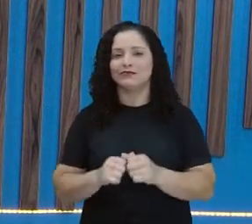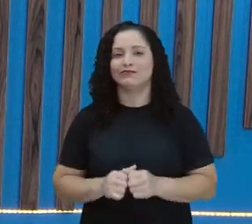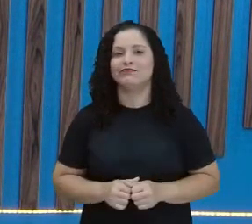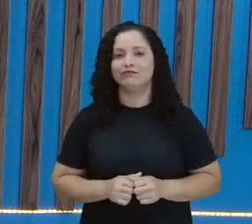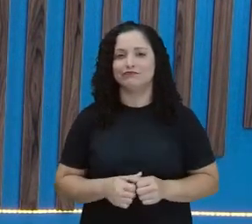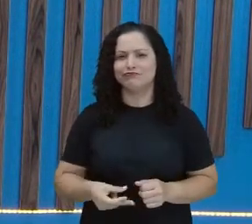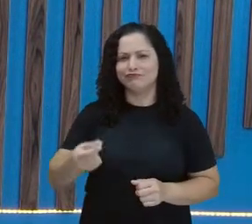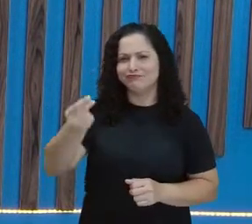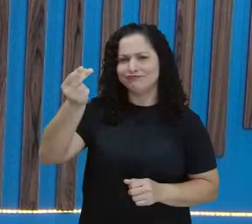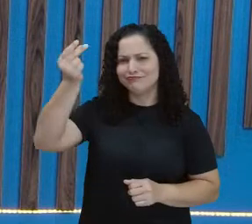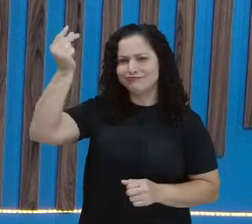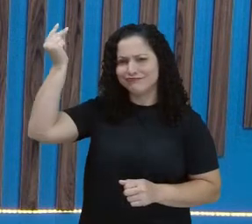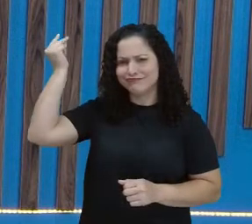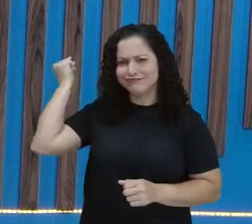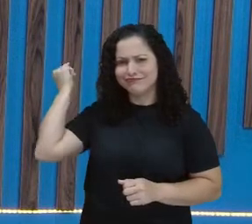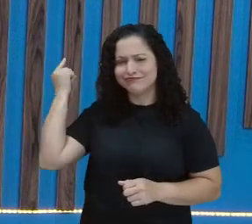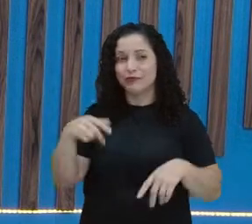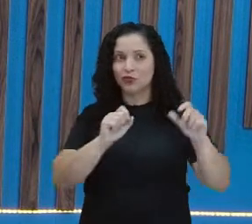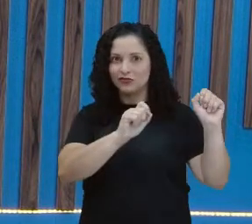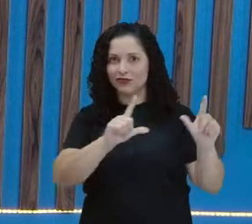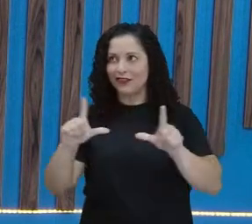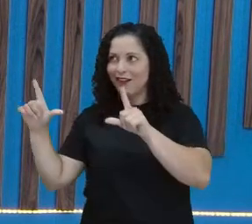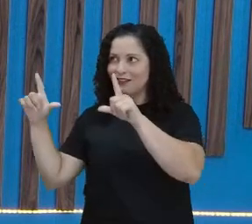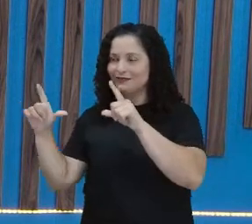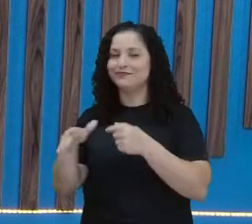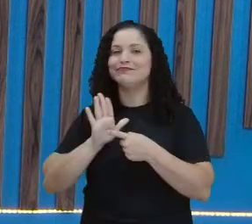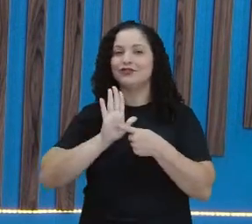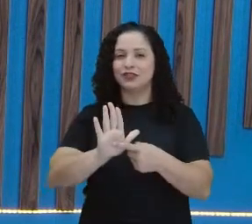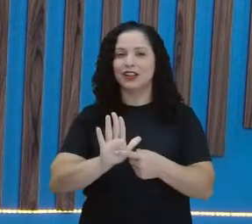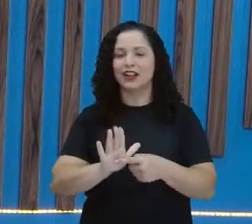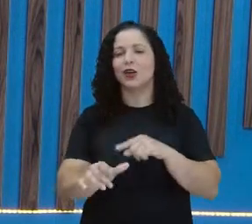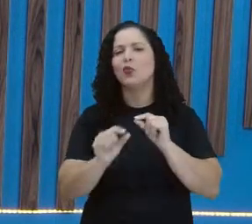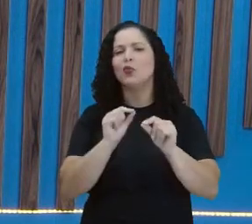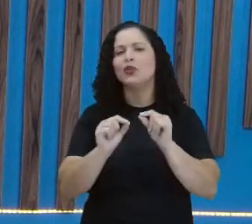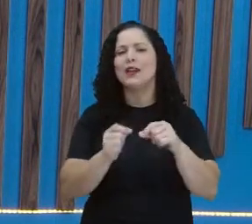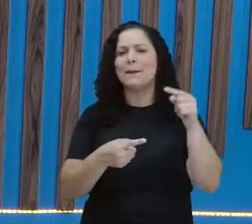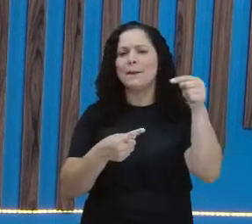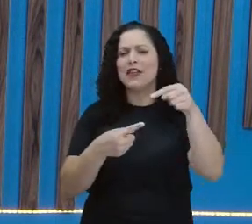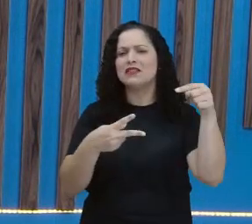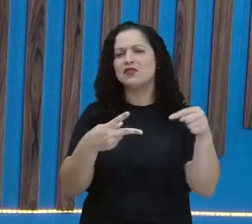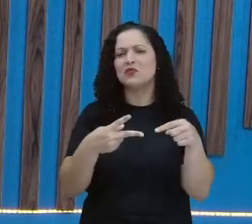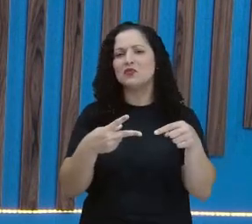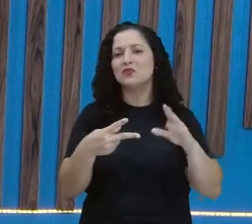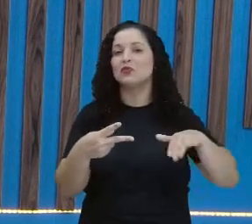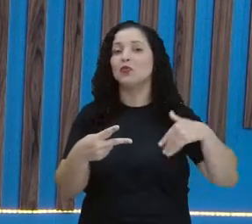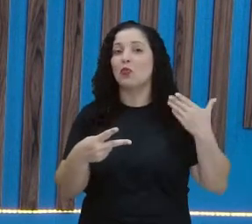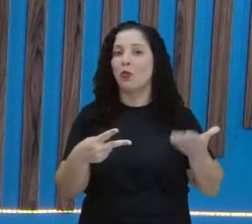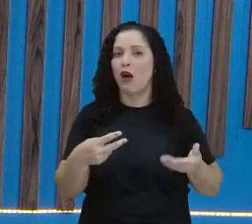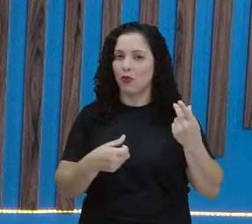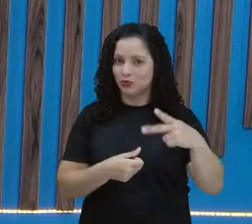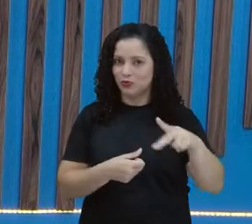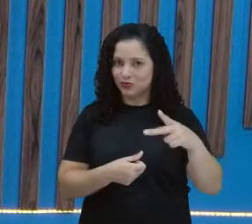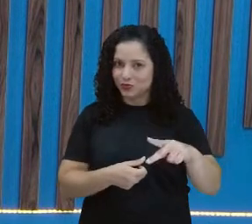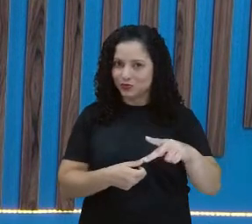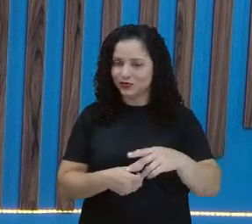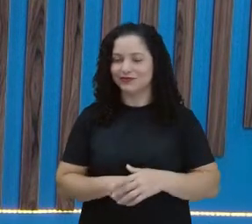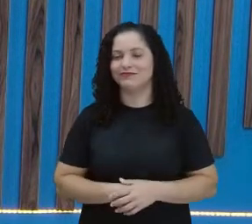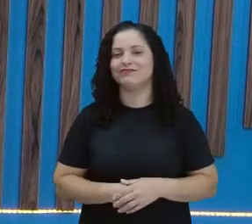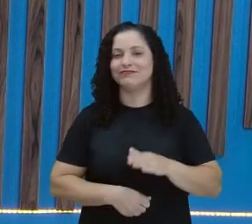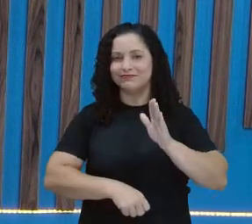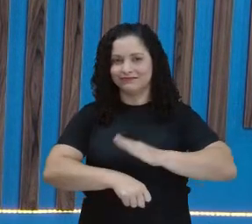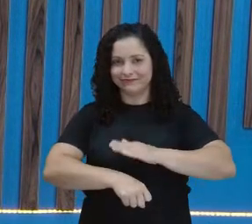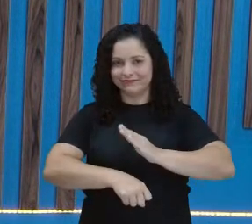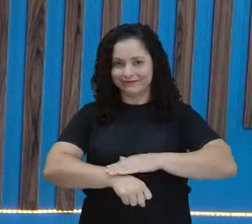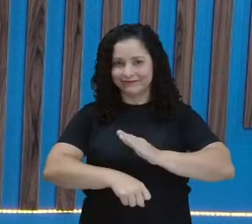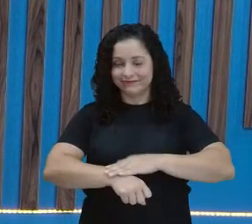É aquela lá. As primeiras do slide. Identifica. É primeira ou segunda infância. Nossa aula